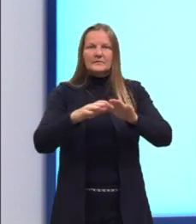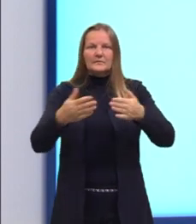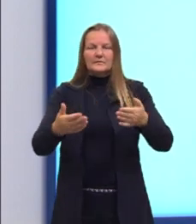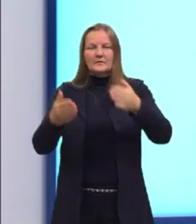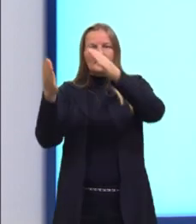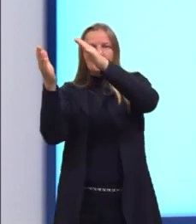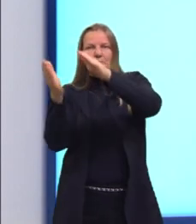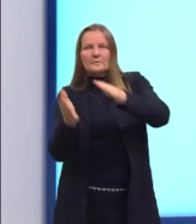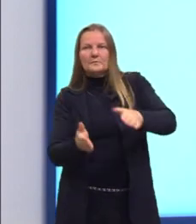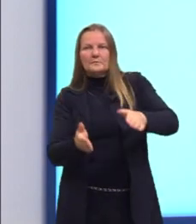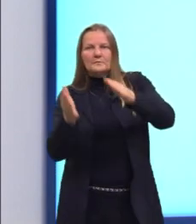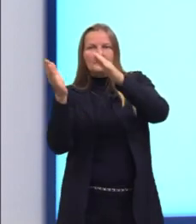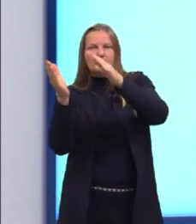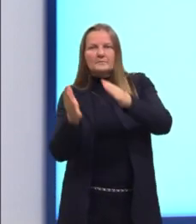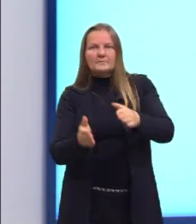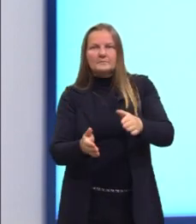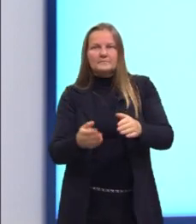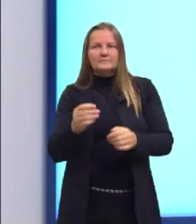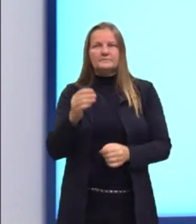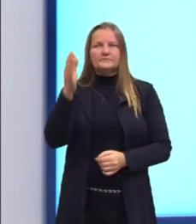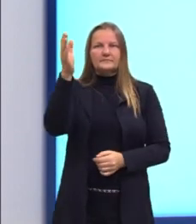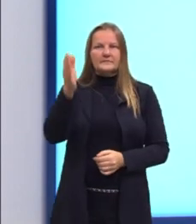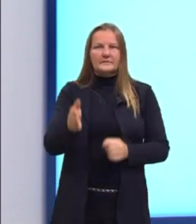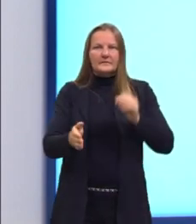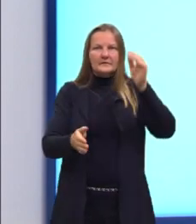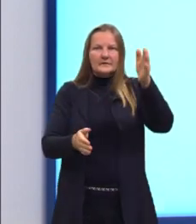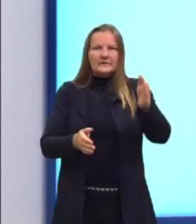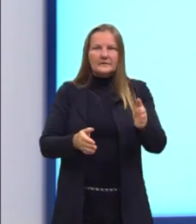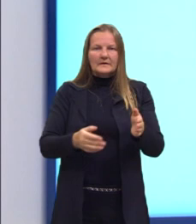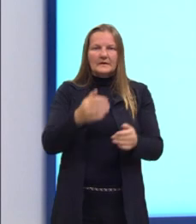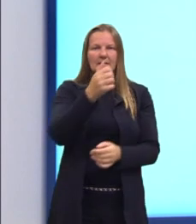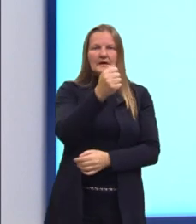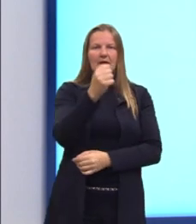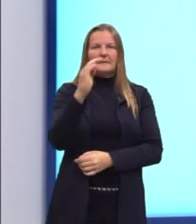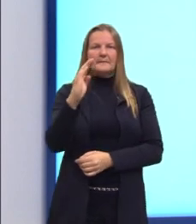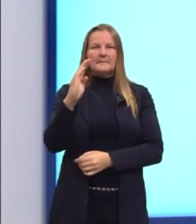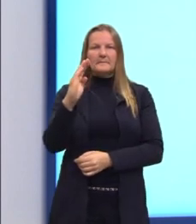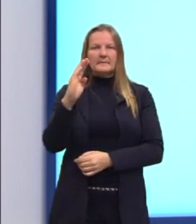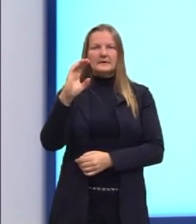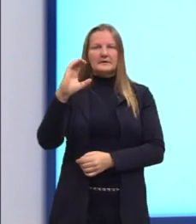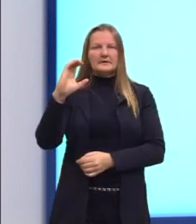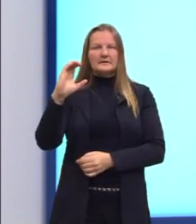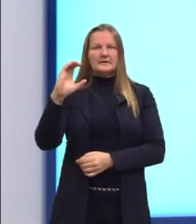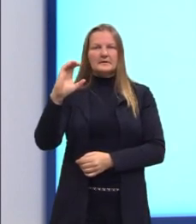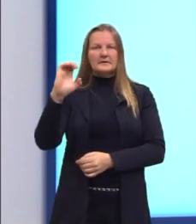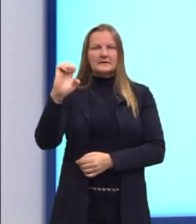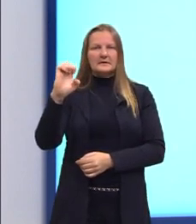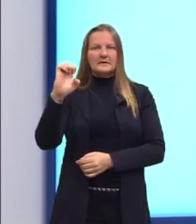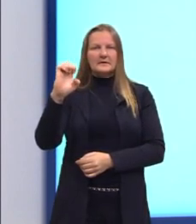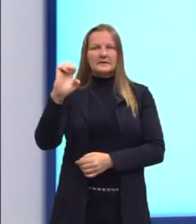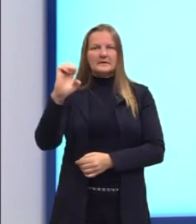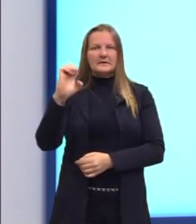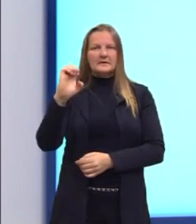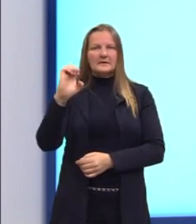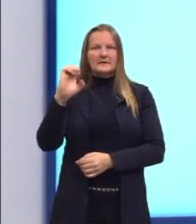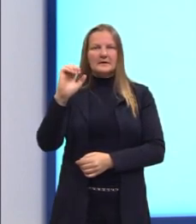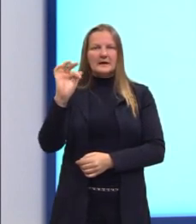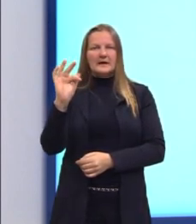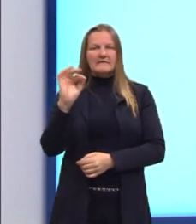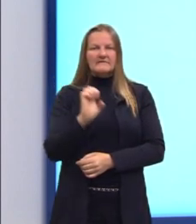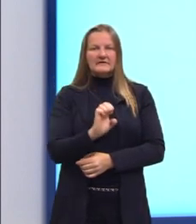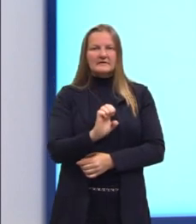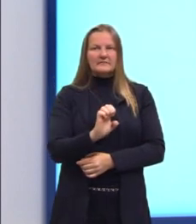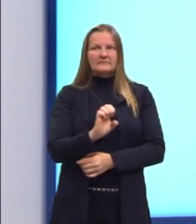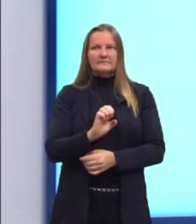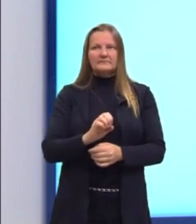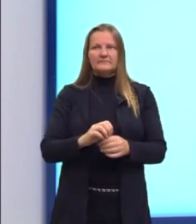faces laterais. Nós temos A, B, F e E. Então, A, B, F